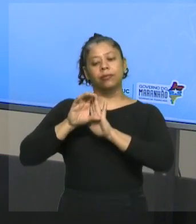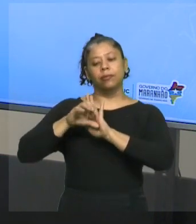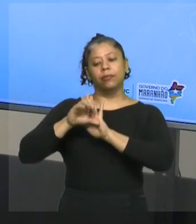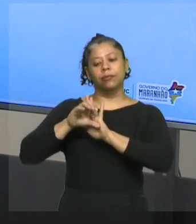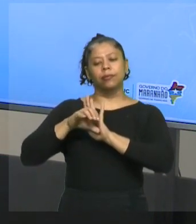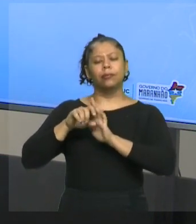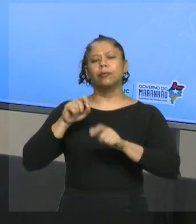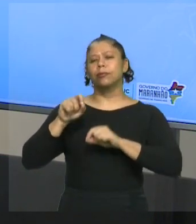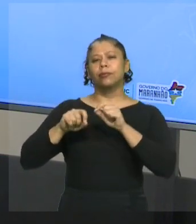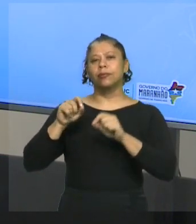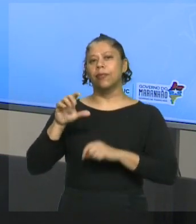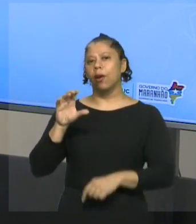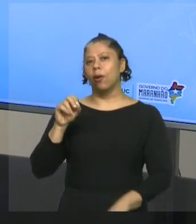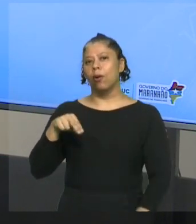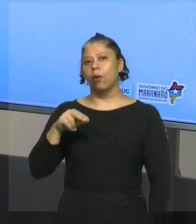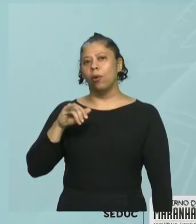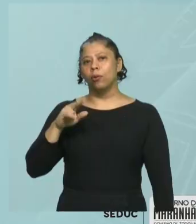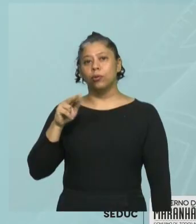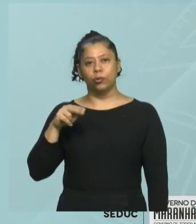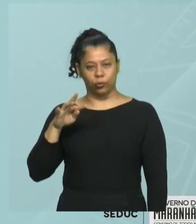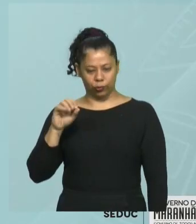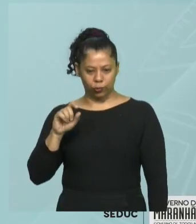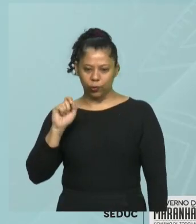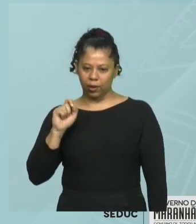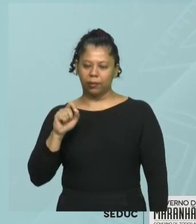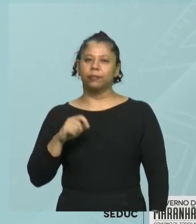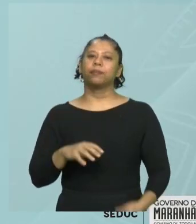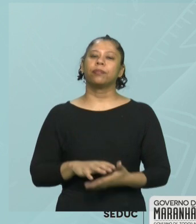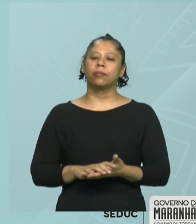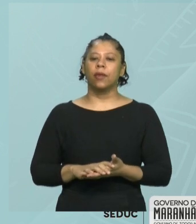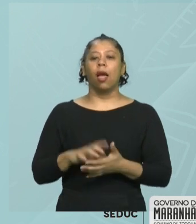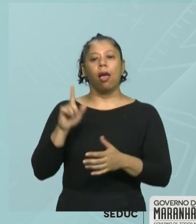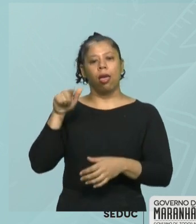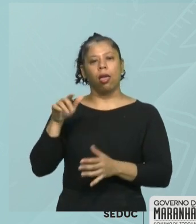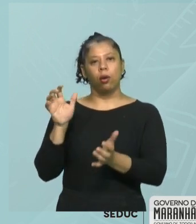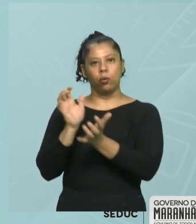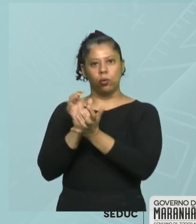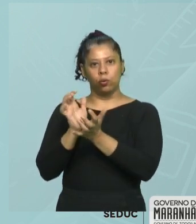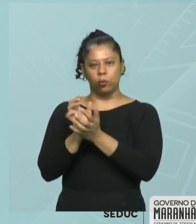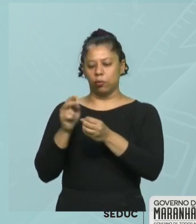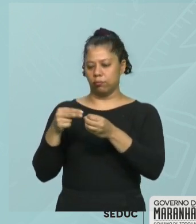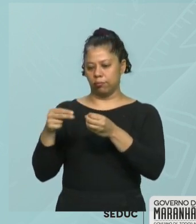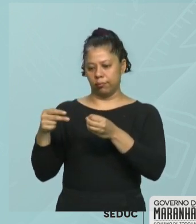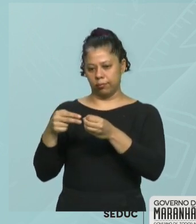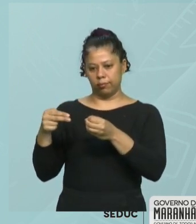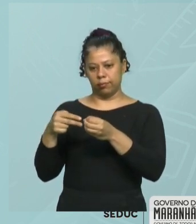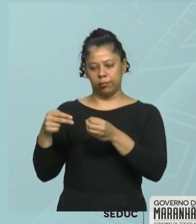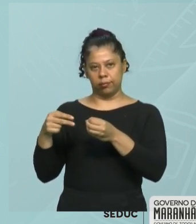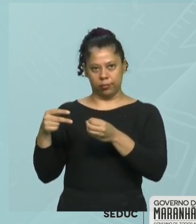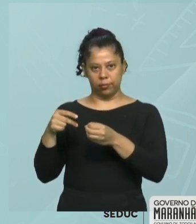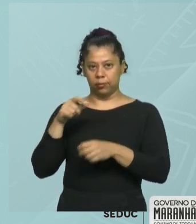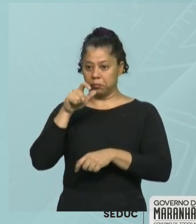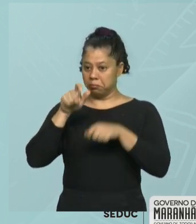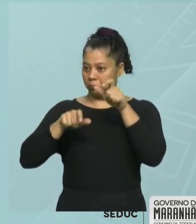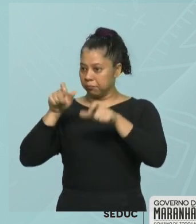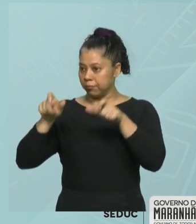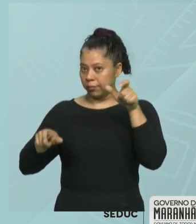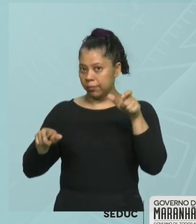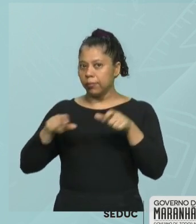conjunto. O conceito de conjunto é uma coleção de objetos, pessoas,